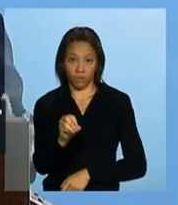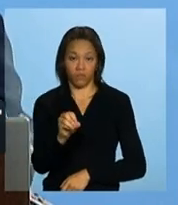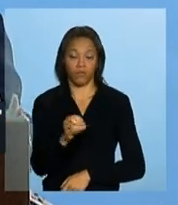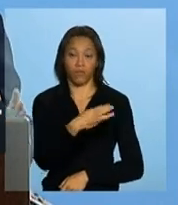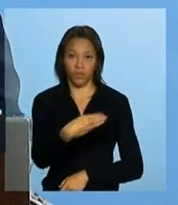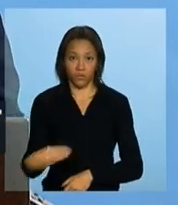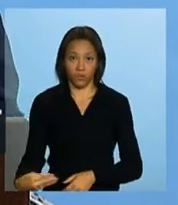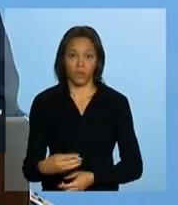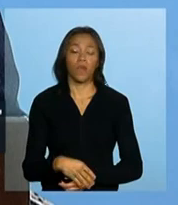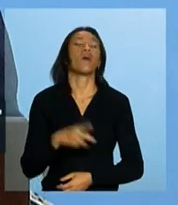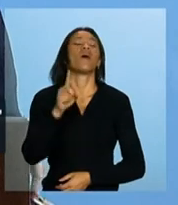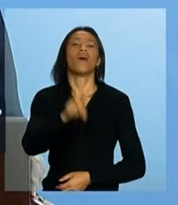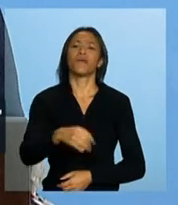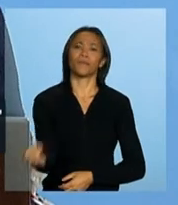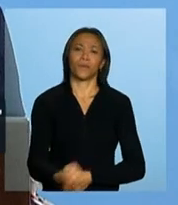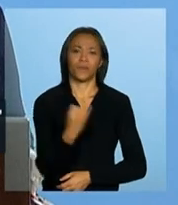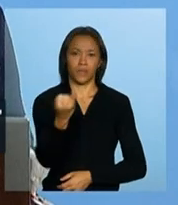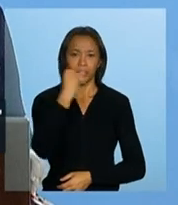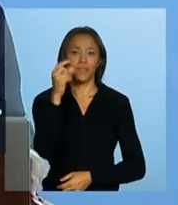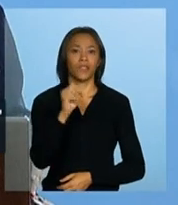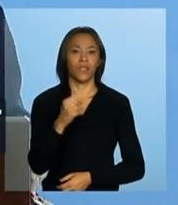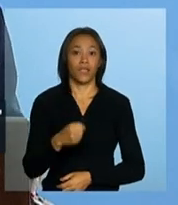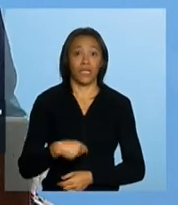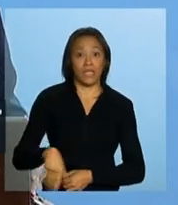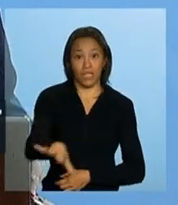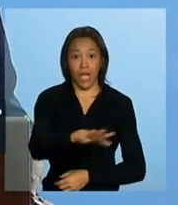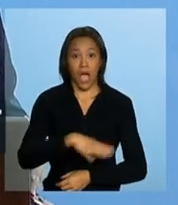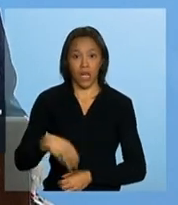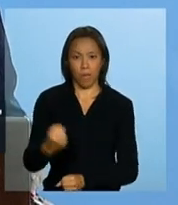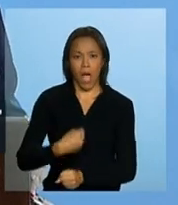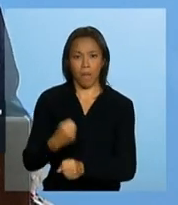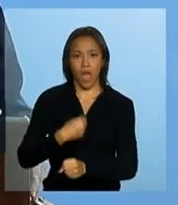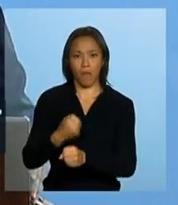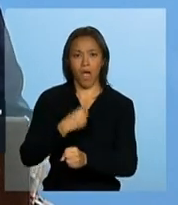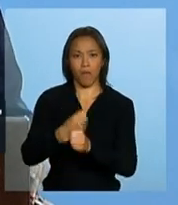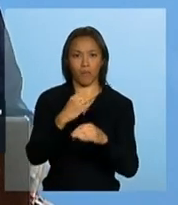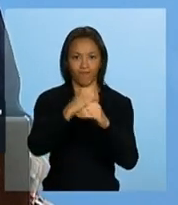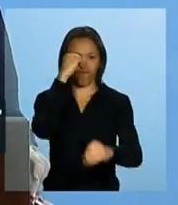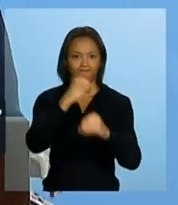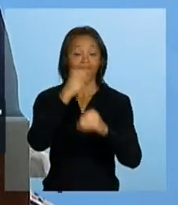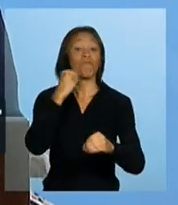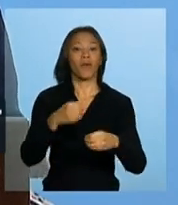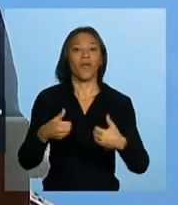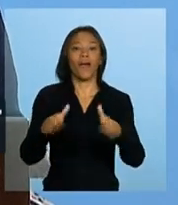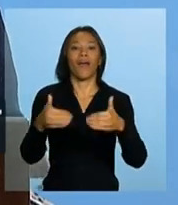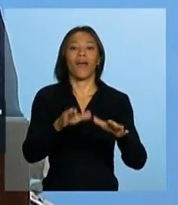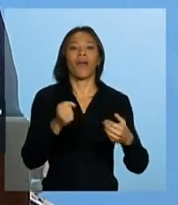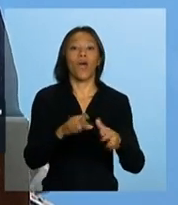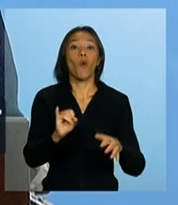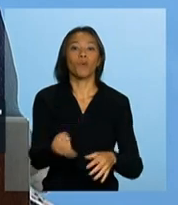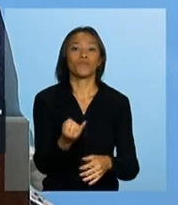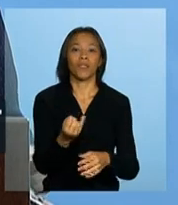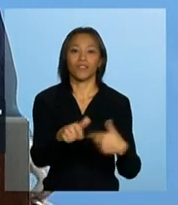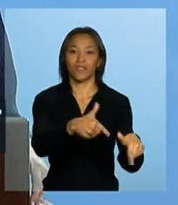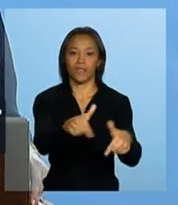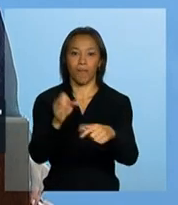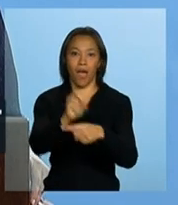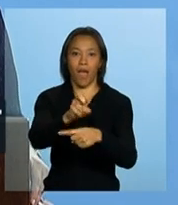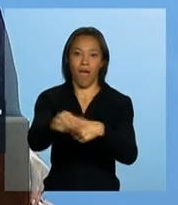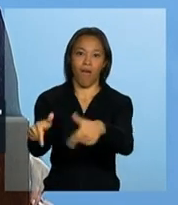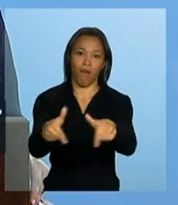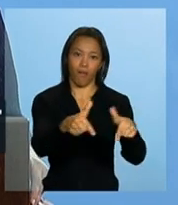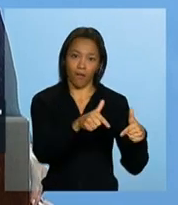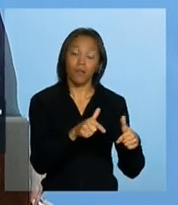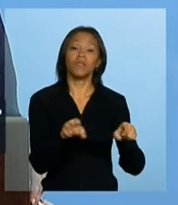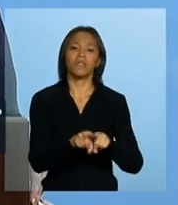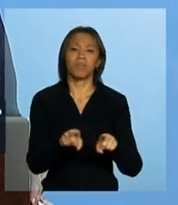reconhecimento a importância da construção civil para a geração de empregos, para estimular várias